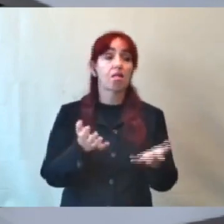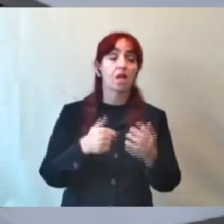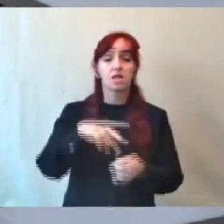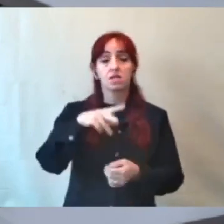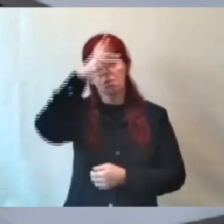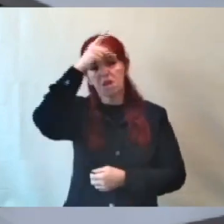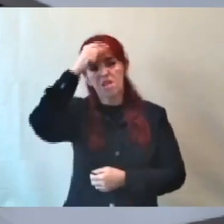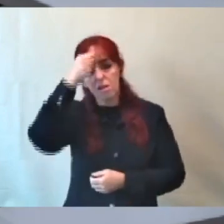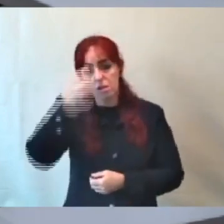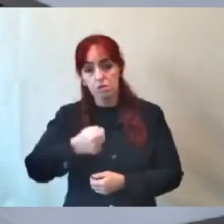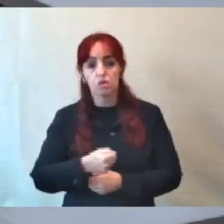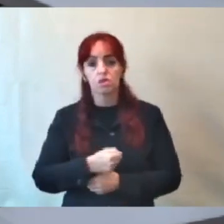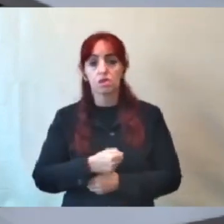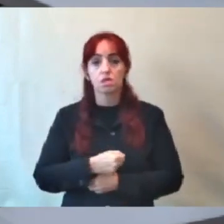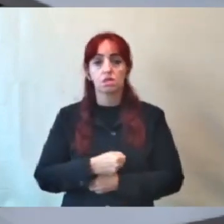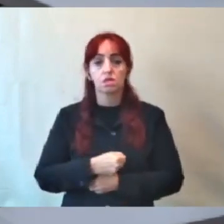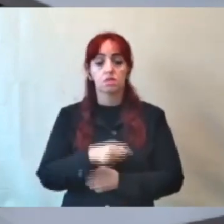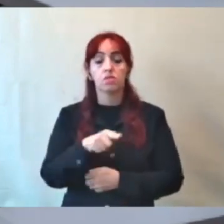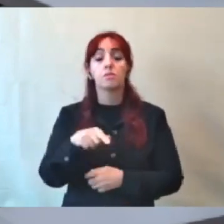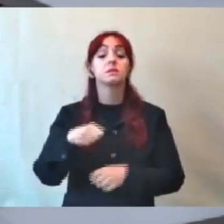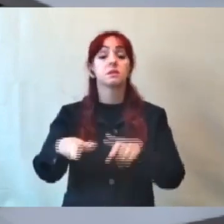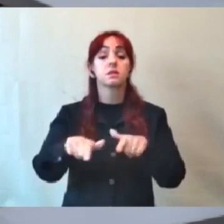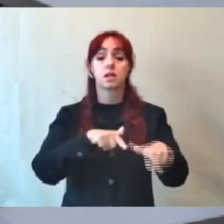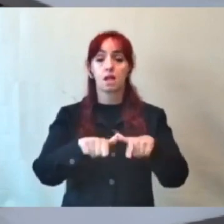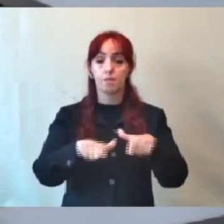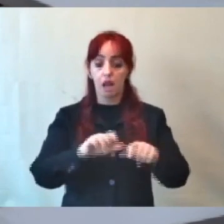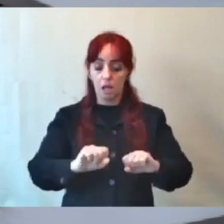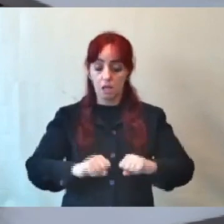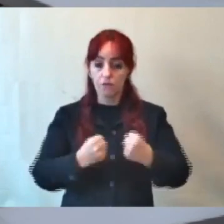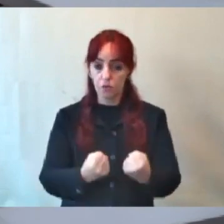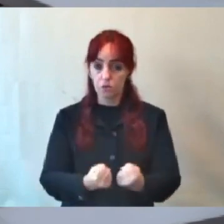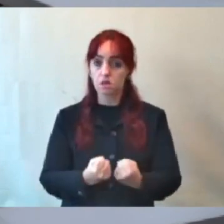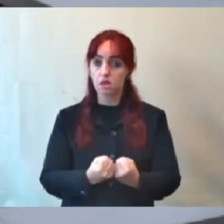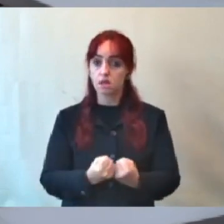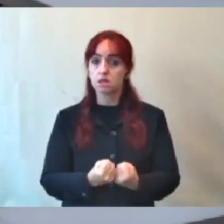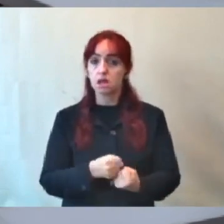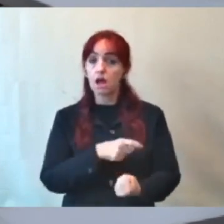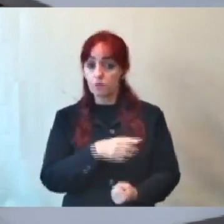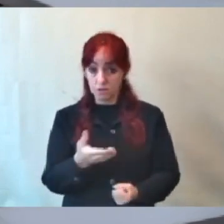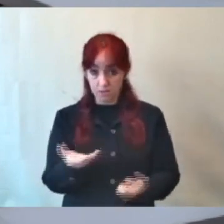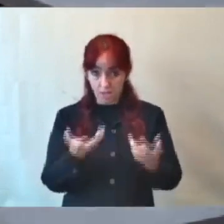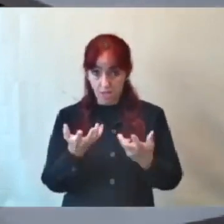e o senhor precisa de ir trabalhar. Afinal, o senhor quer se reeleger.